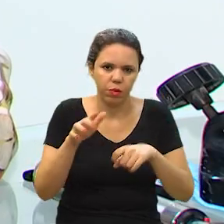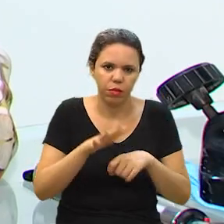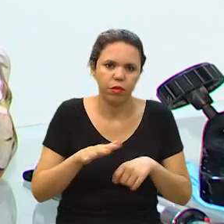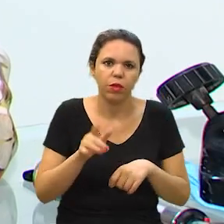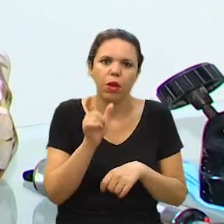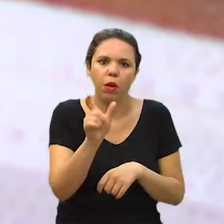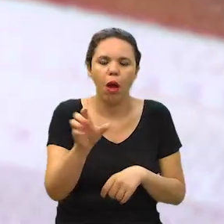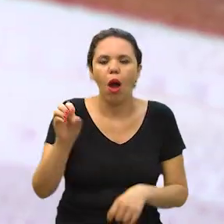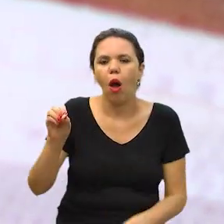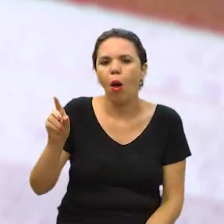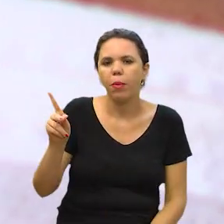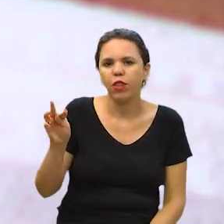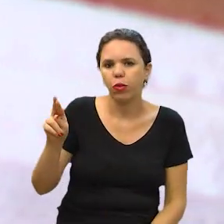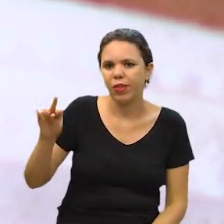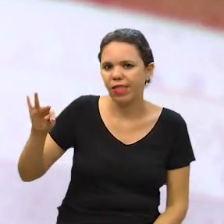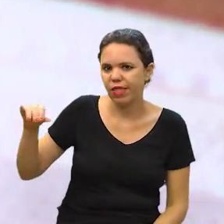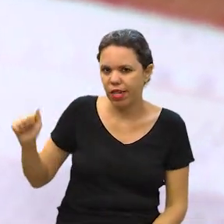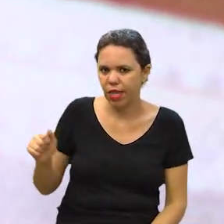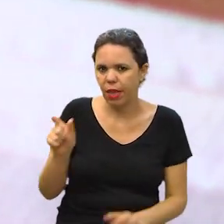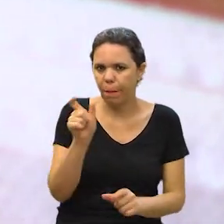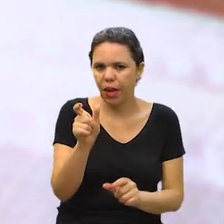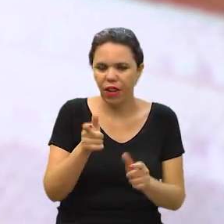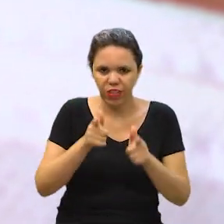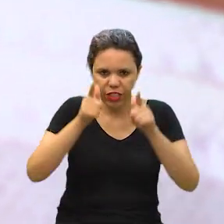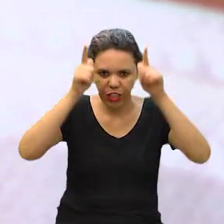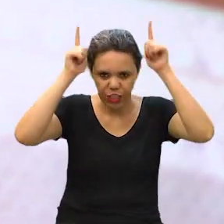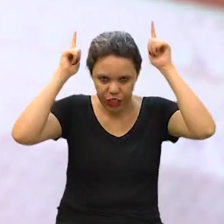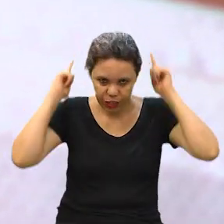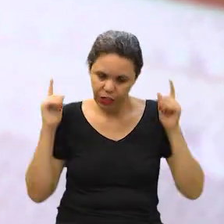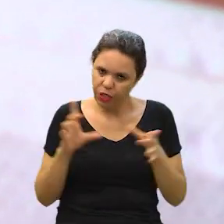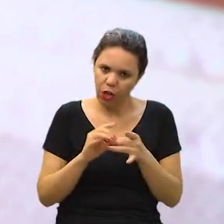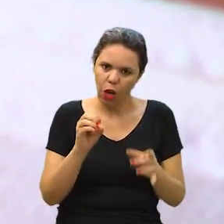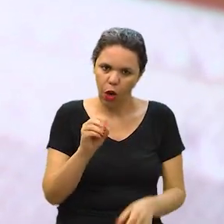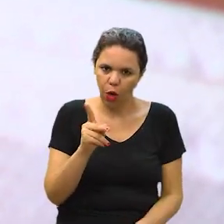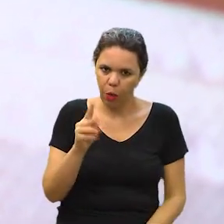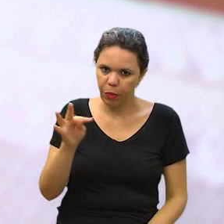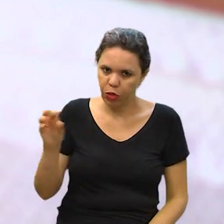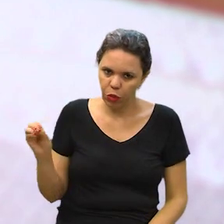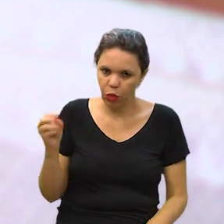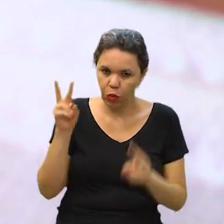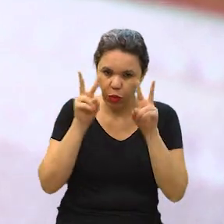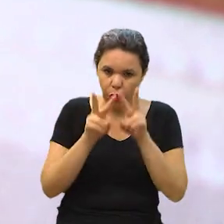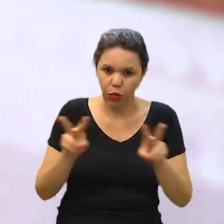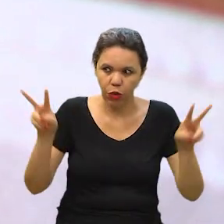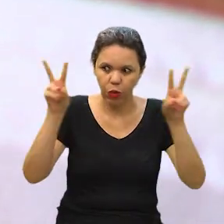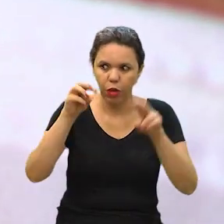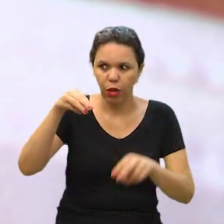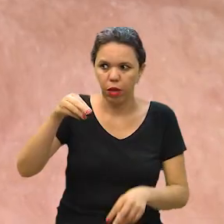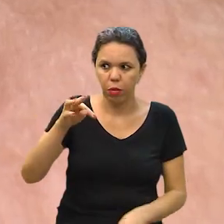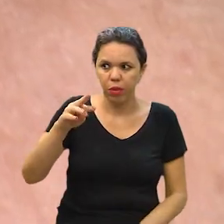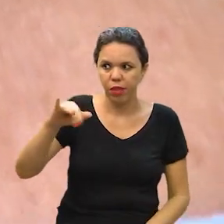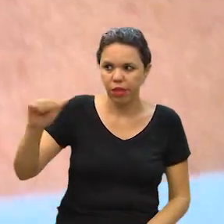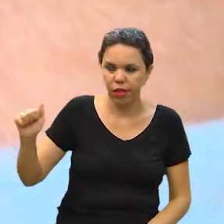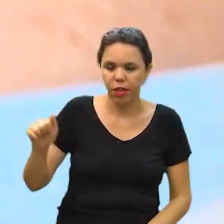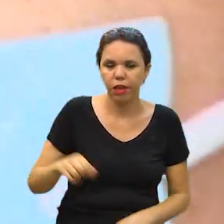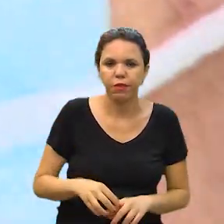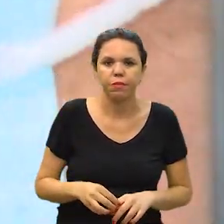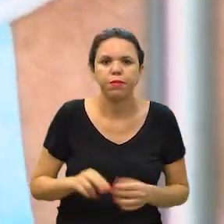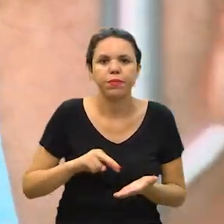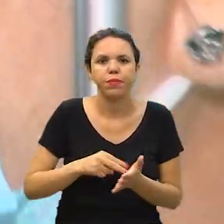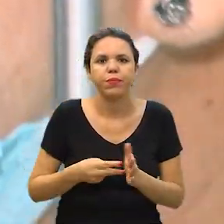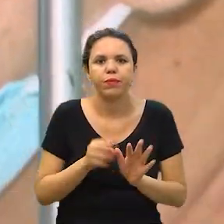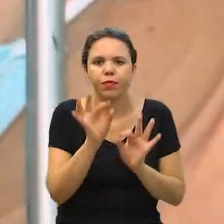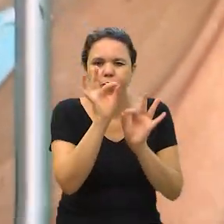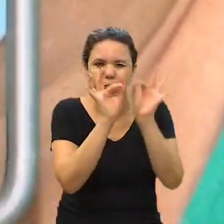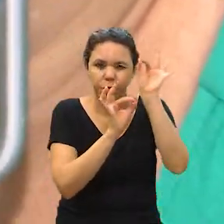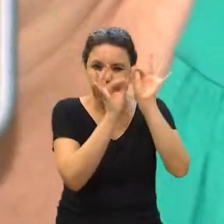área da saúde médica. A palavra optometria vem do grego. É uma junção de opto, que significa visão, e metria, que